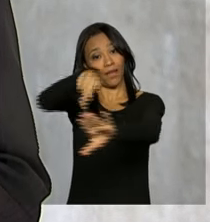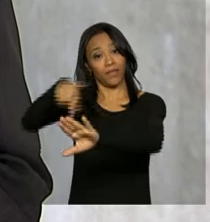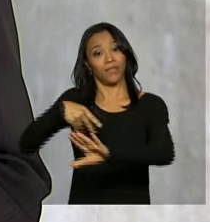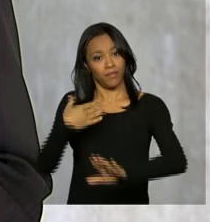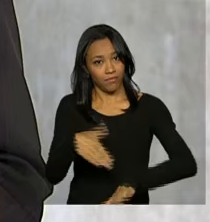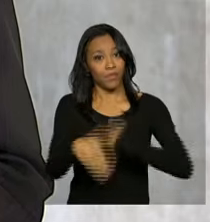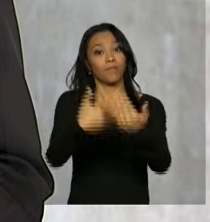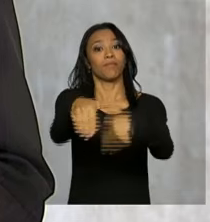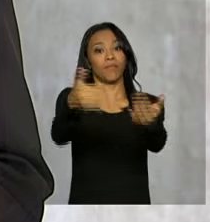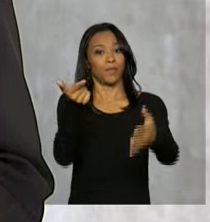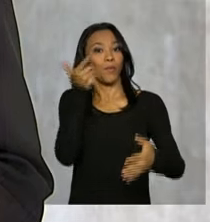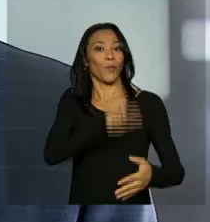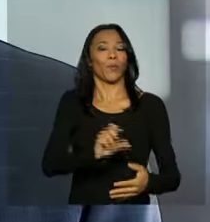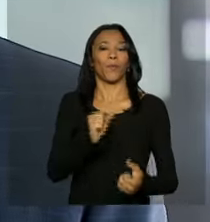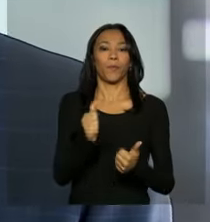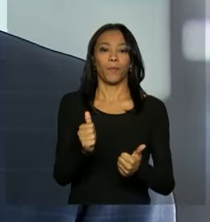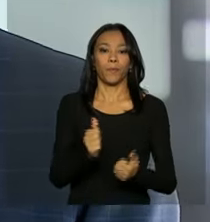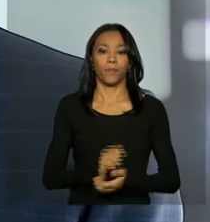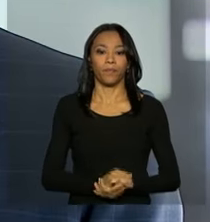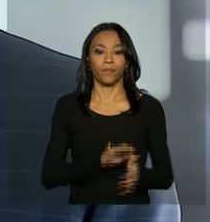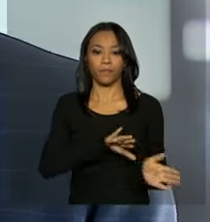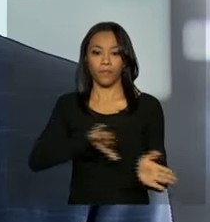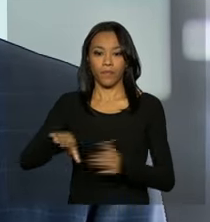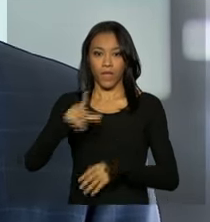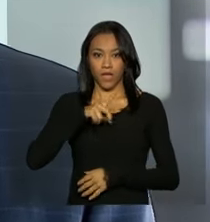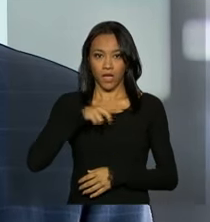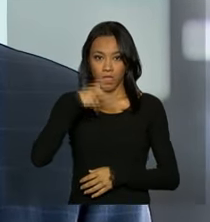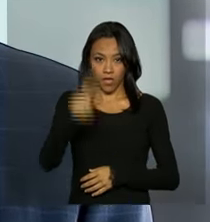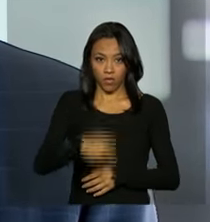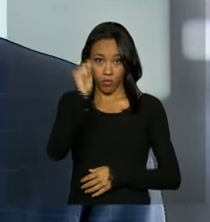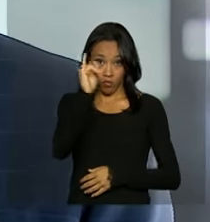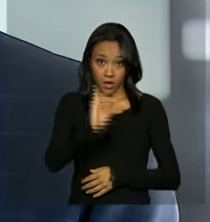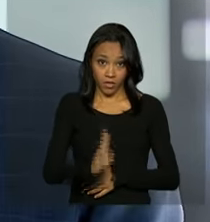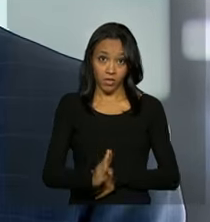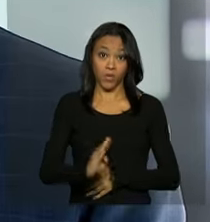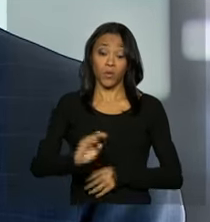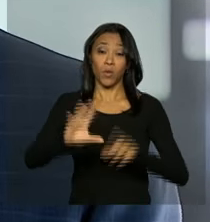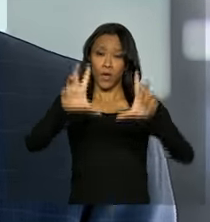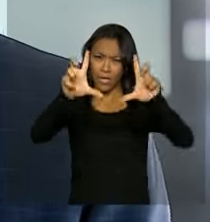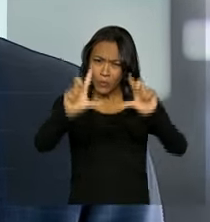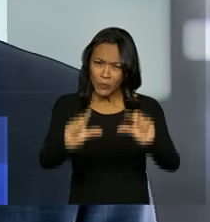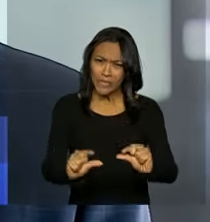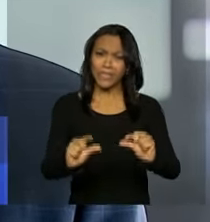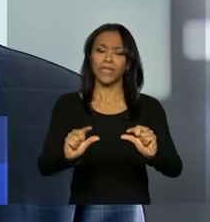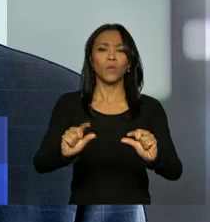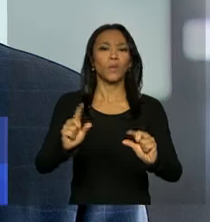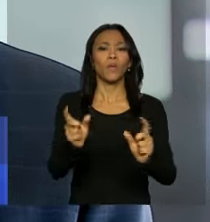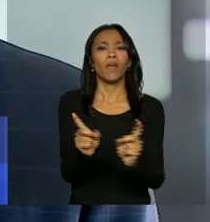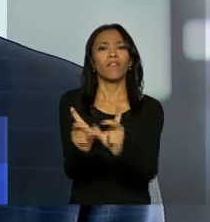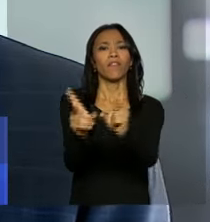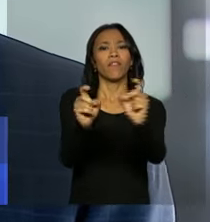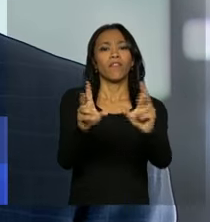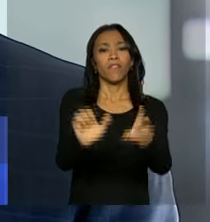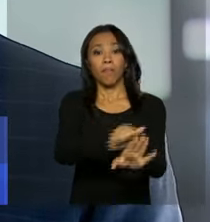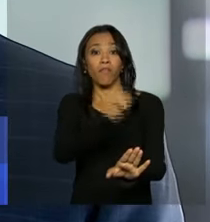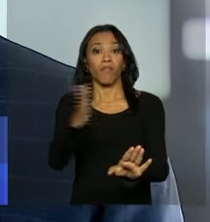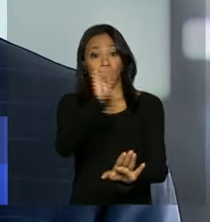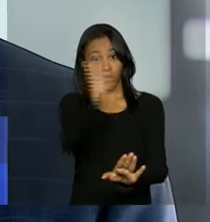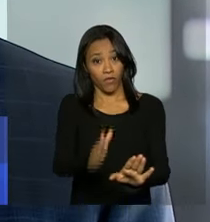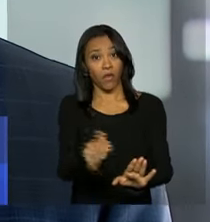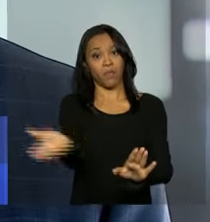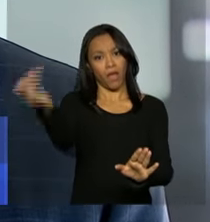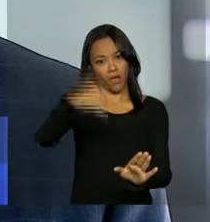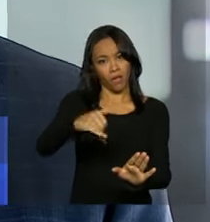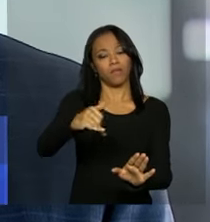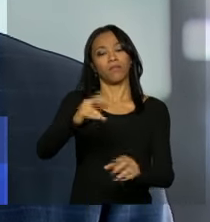desenvolvimento. Teremos no Brasil uma redução de custos importantes nas transações de comércio exterior, tanto para exportação